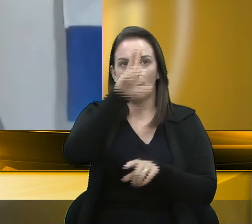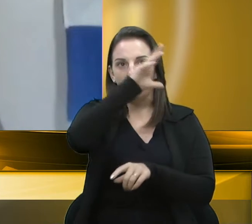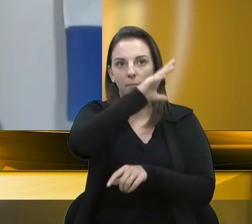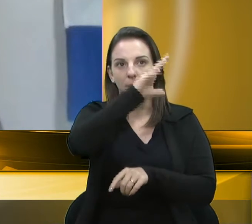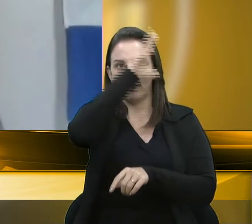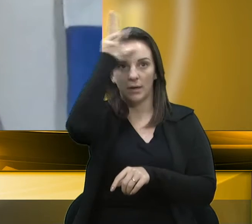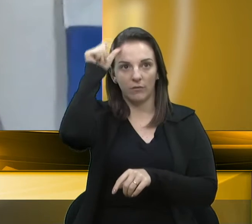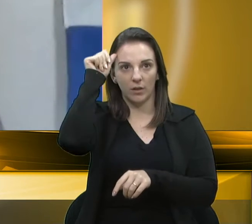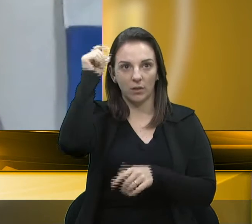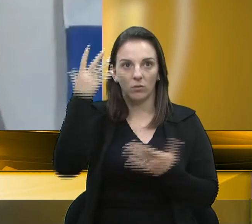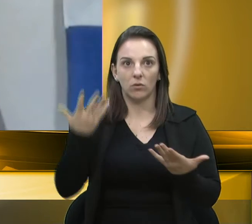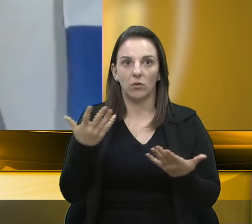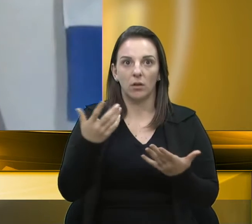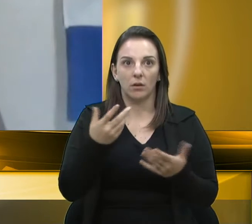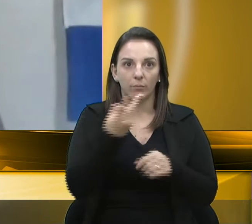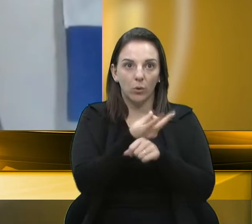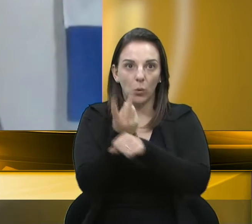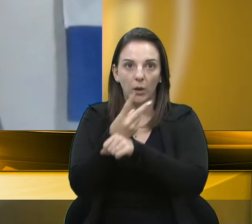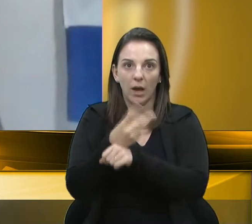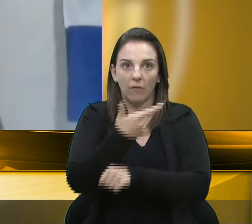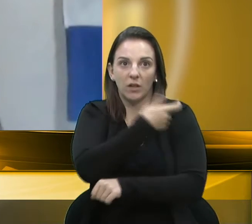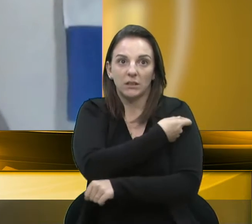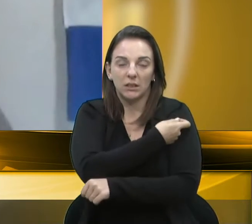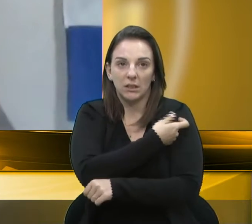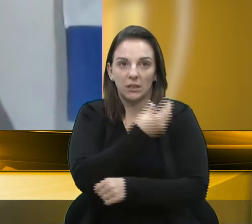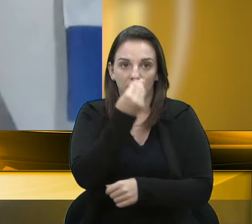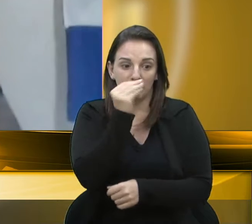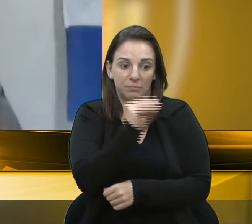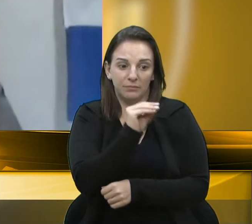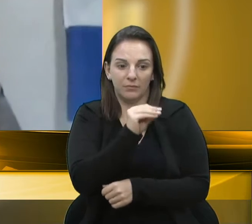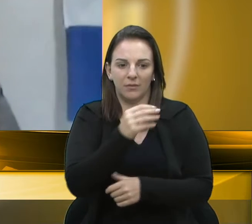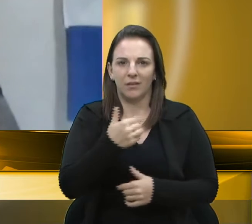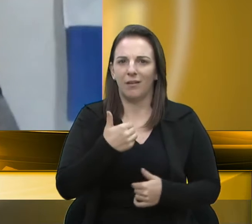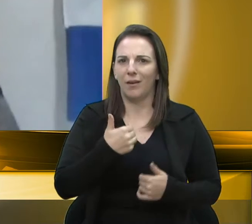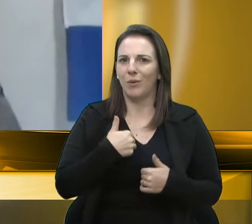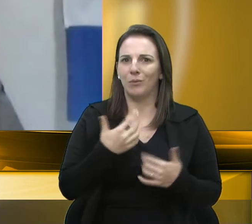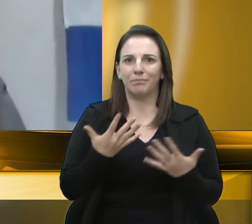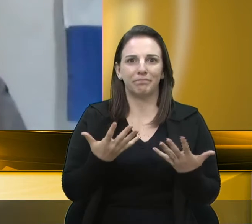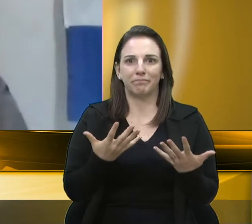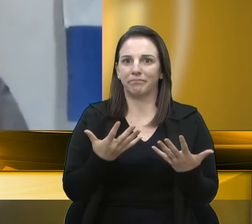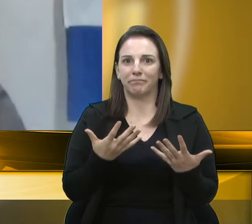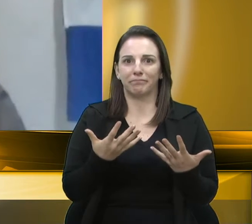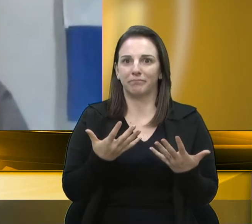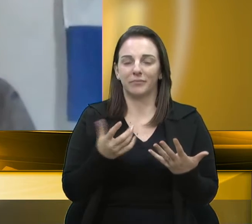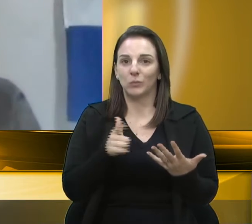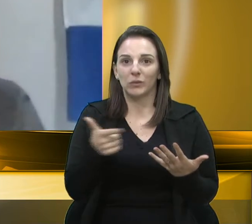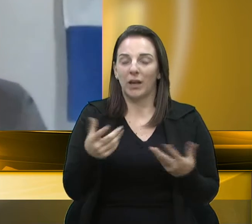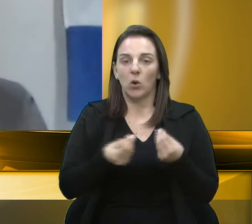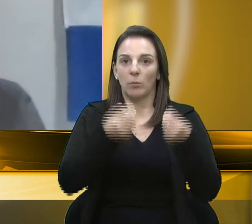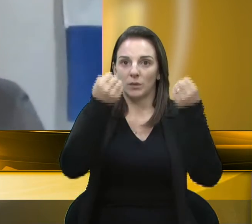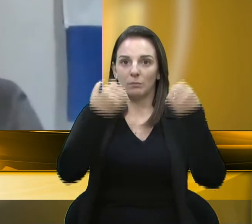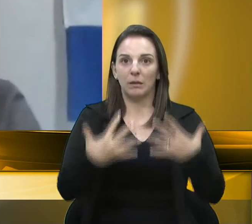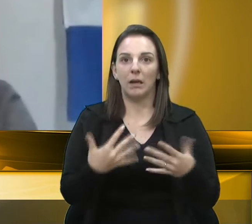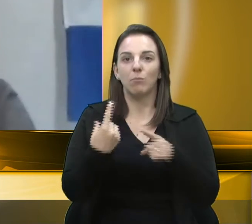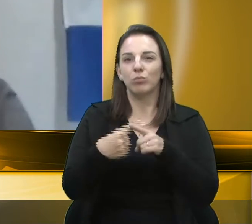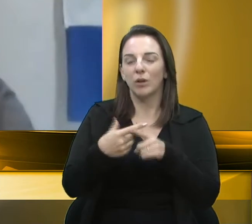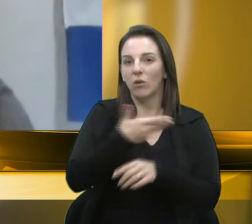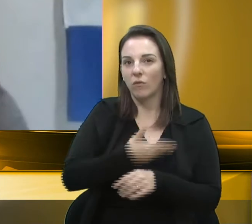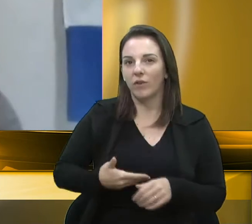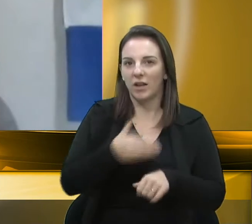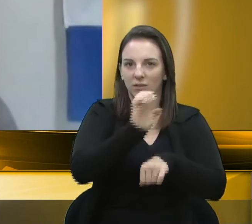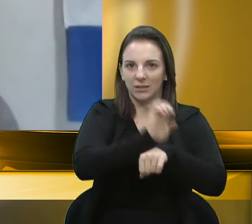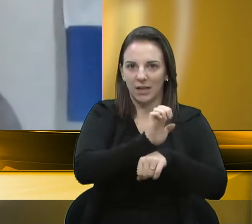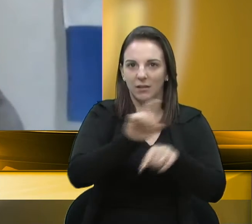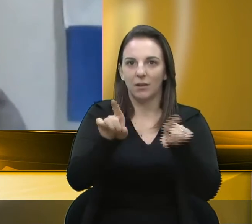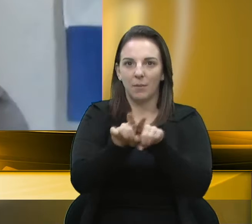me soa, assim, eu não tenho palavras para falar sobre isso. Até porque se os governos estaduais e prefeituras estão sendo